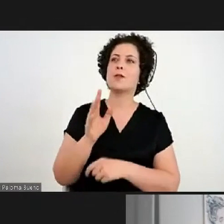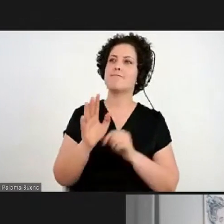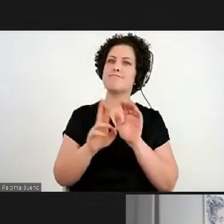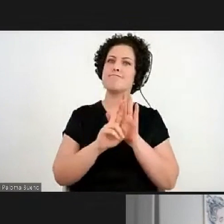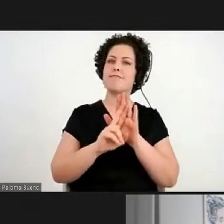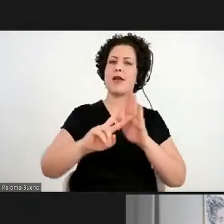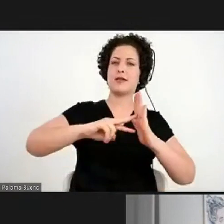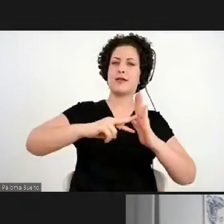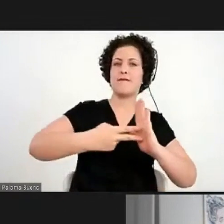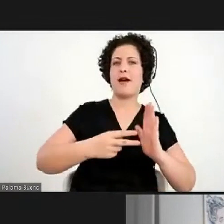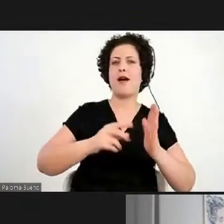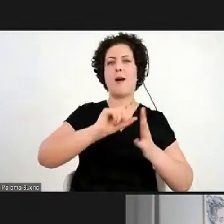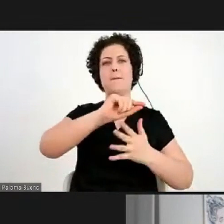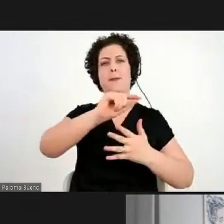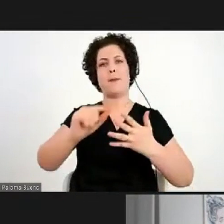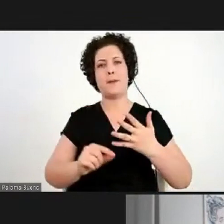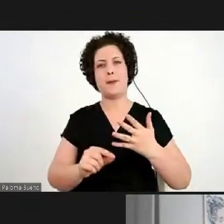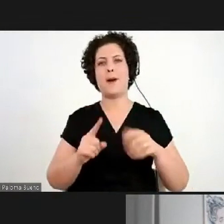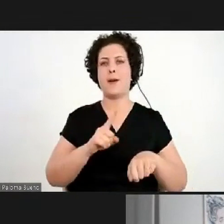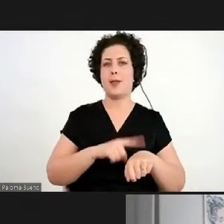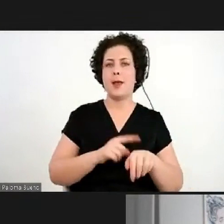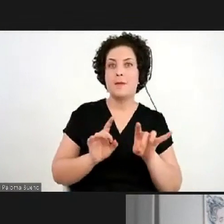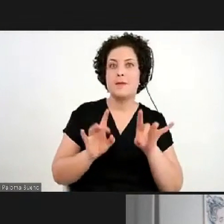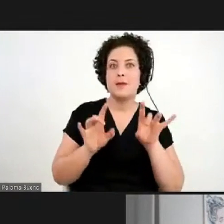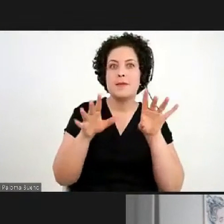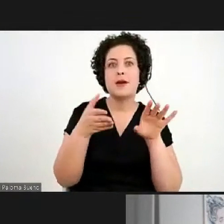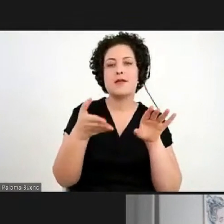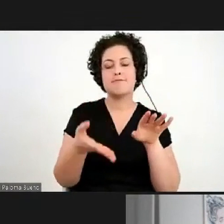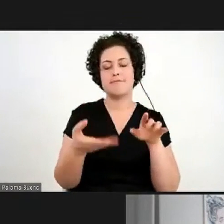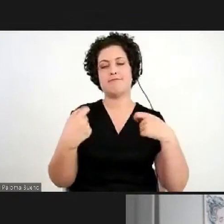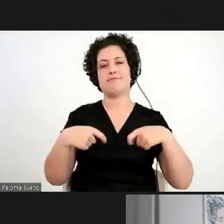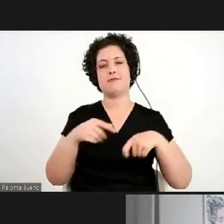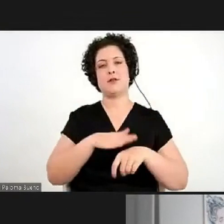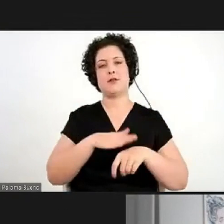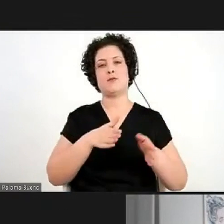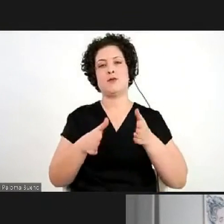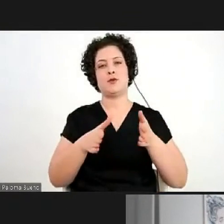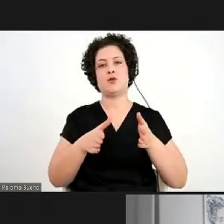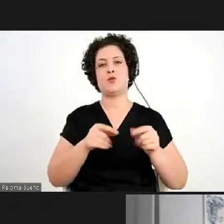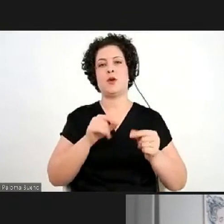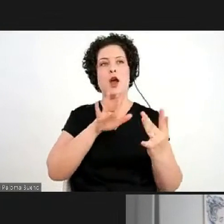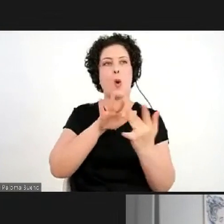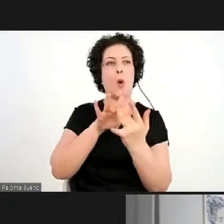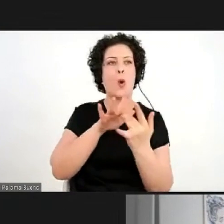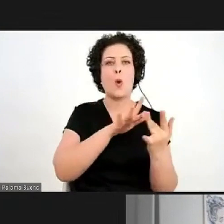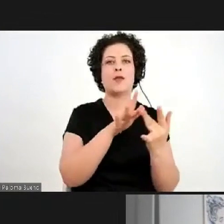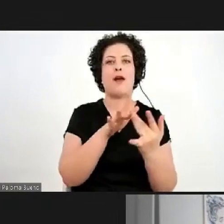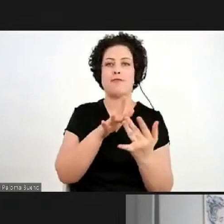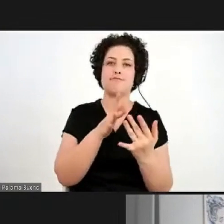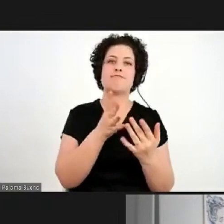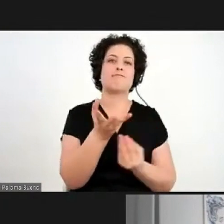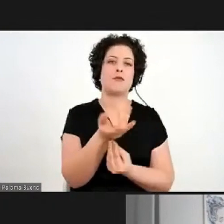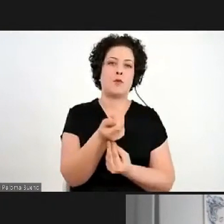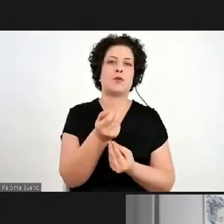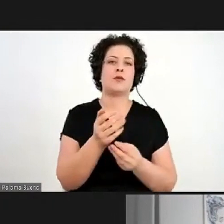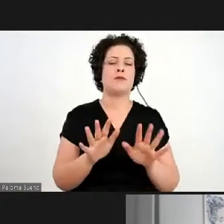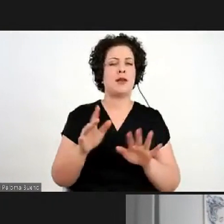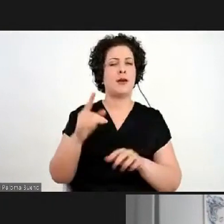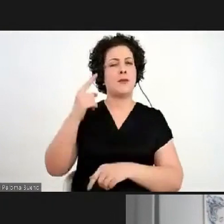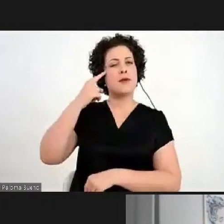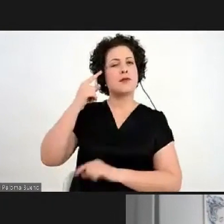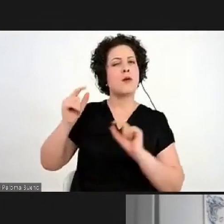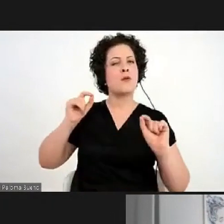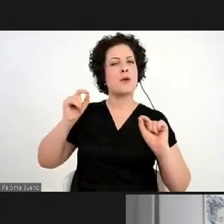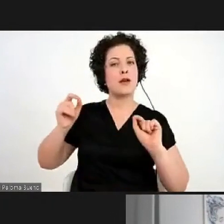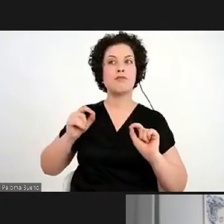e ser um momento especialíssimo, como deveria ser esse momento de contato com as obras. Mas eu acho que é importante a gente pensar também que a gente